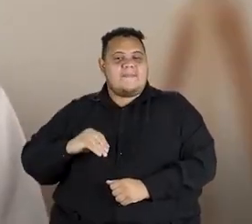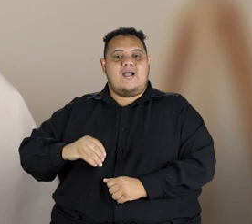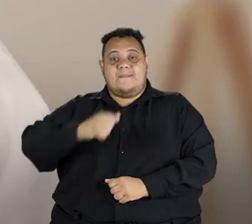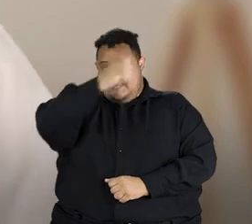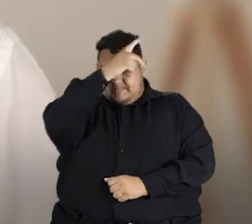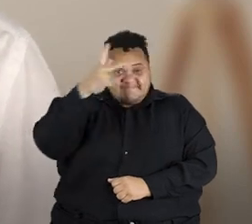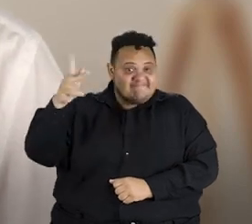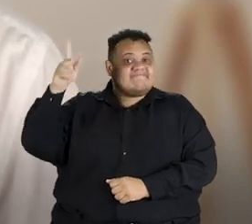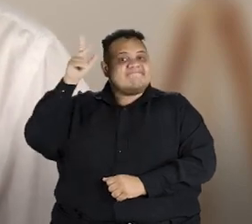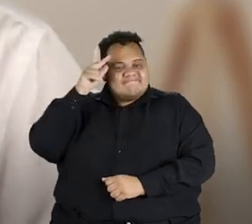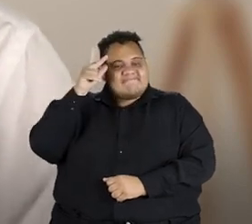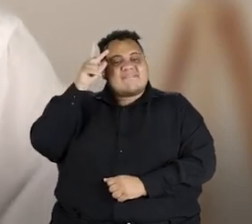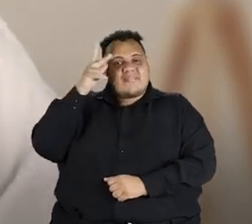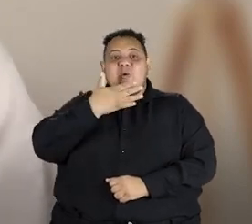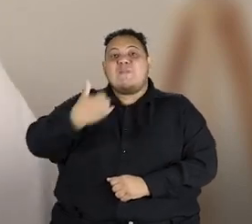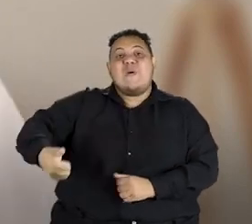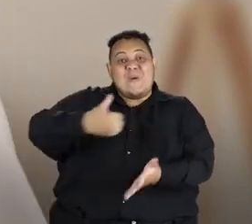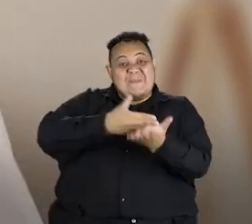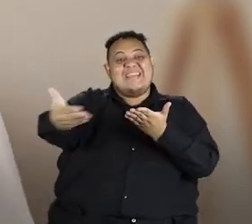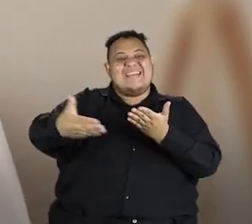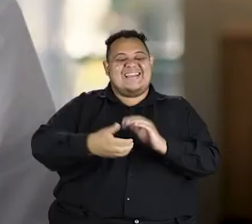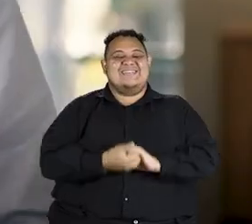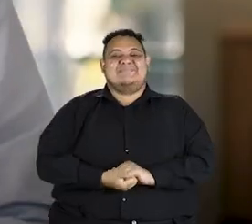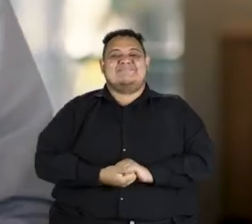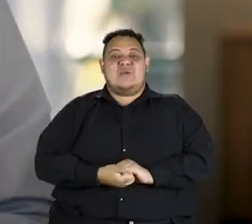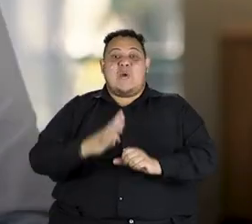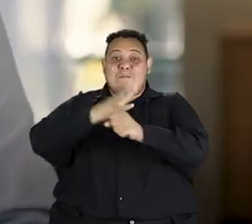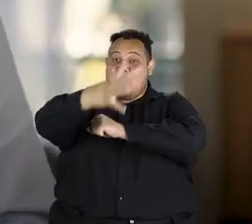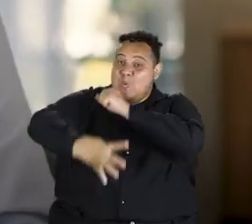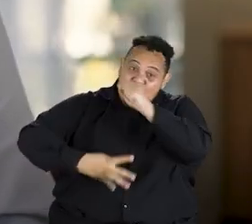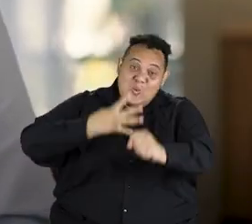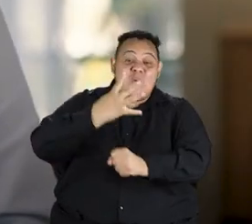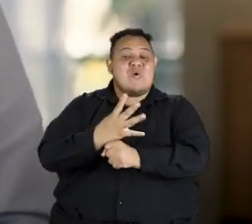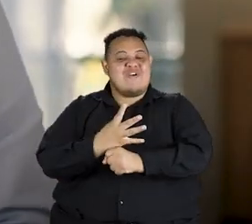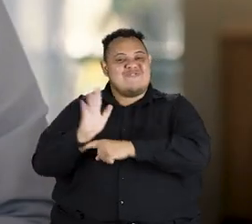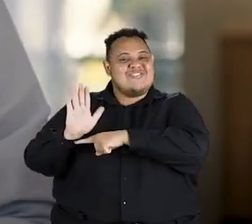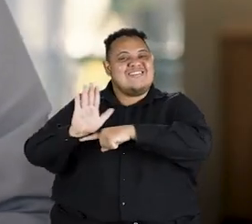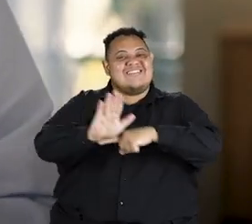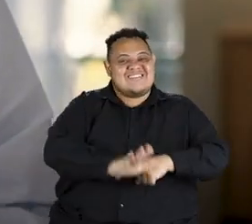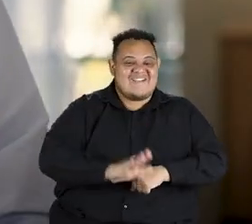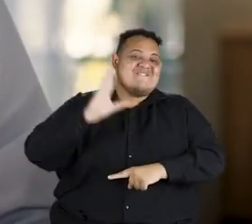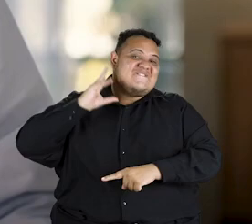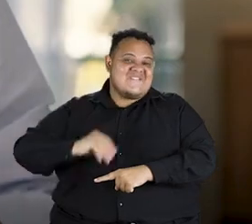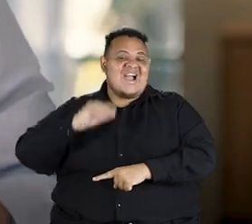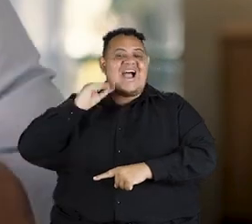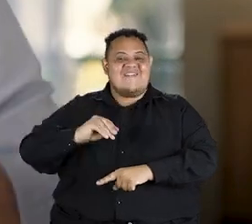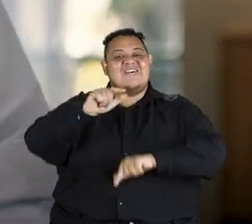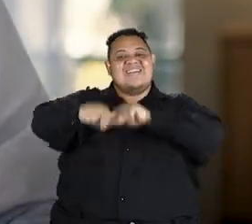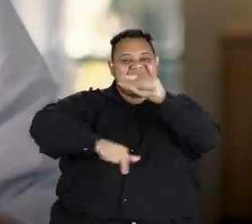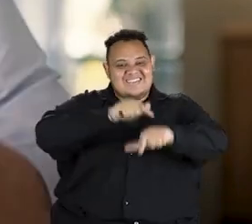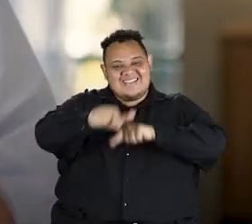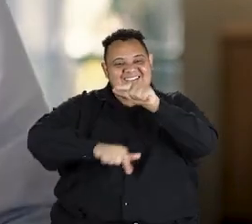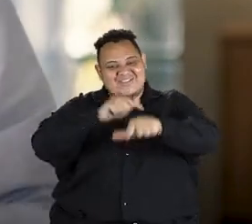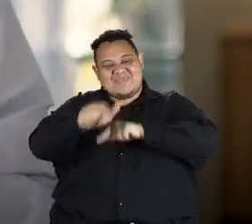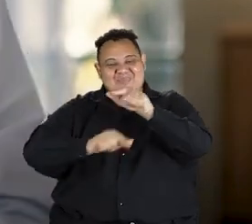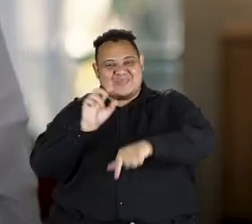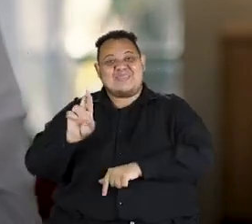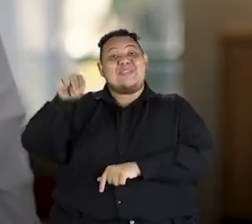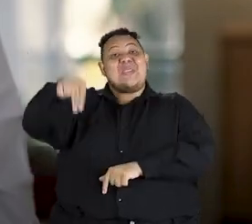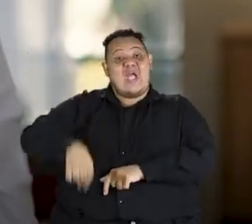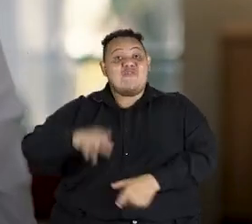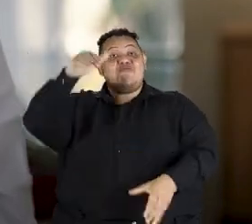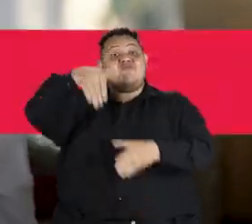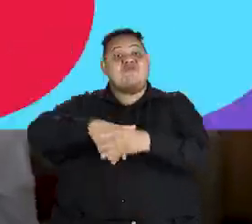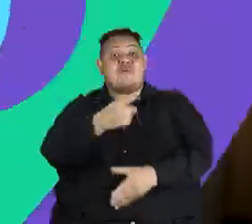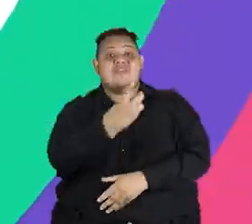prefeitos e prefeitas, o melhor vai começar. Nos próximos quatro anos, vou ajudar a Fátima a fazer muito mais pelo